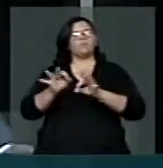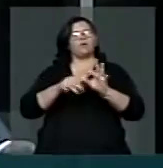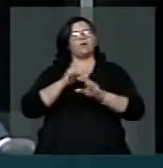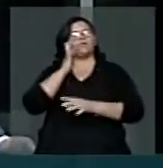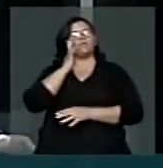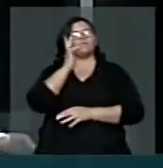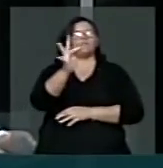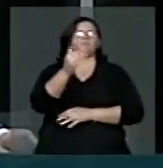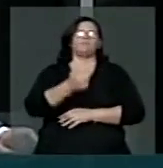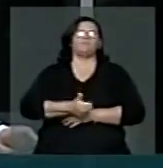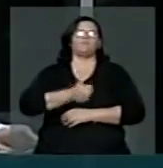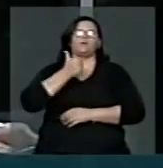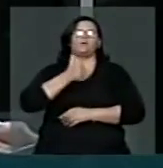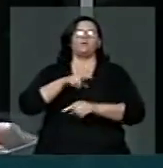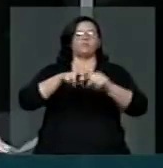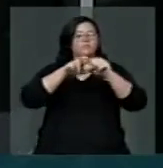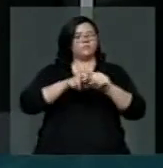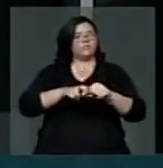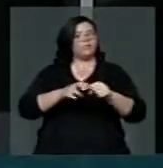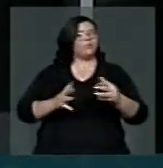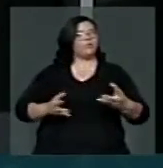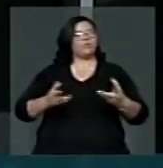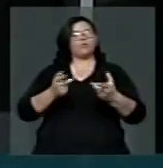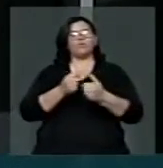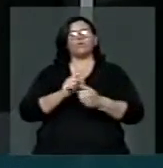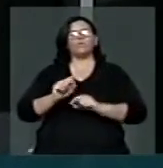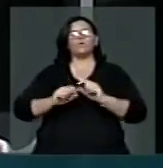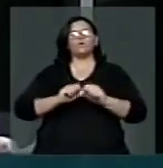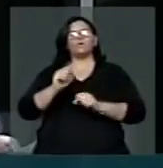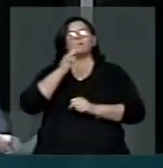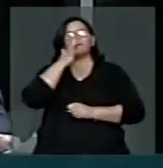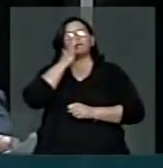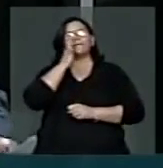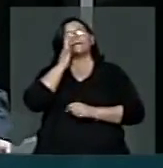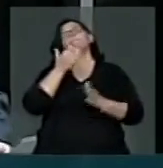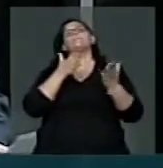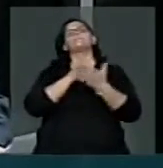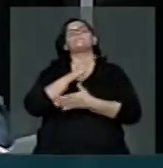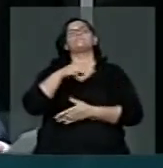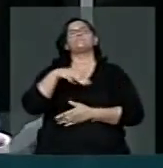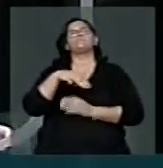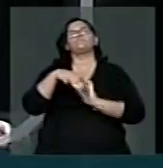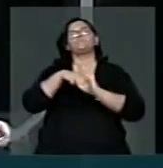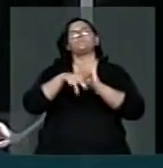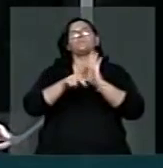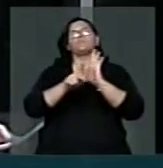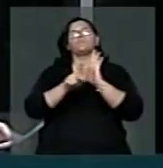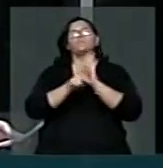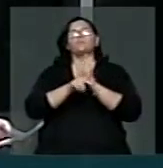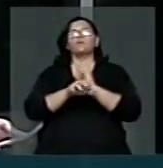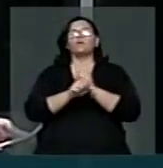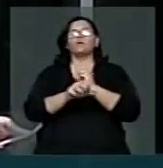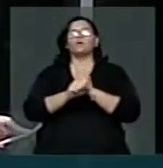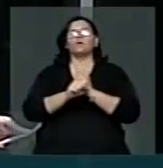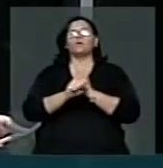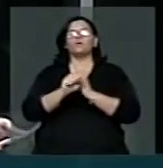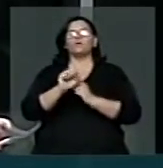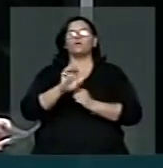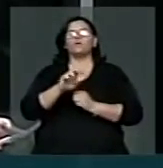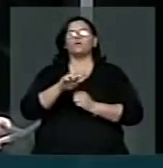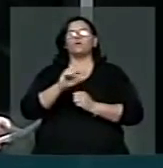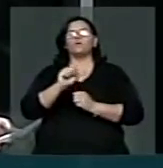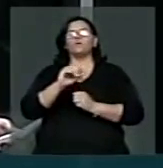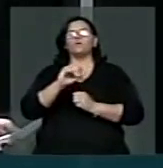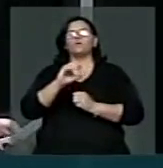Portanto, é fundamental a aprovação dessa MP. Os dados do Censo de 2010 mostram que 15